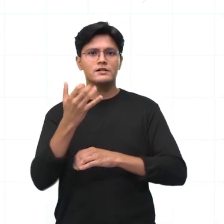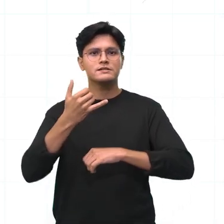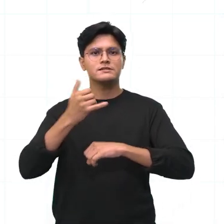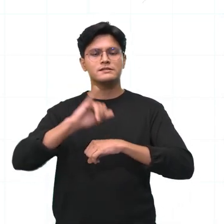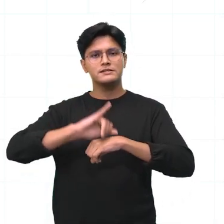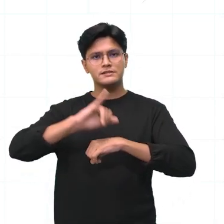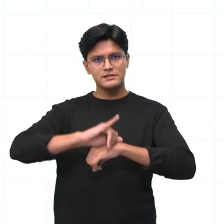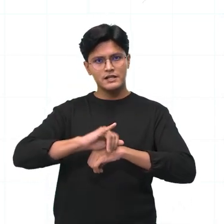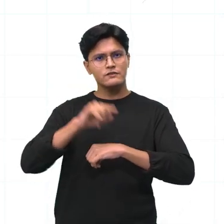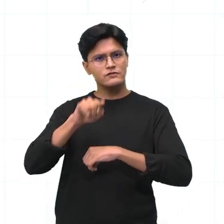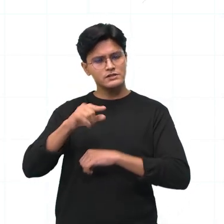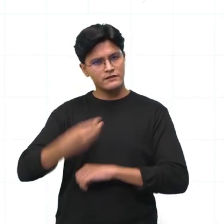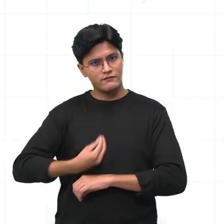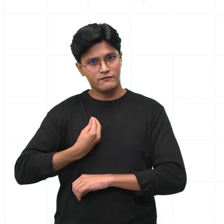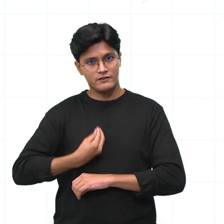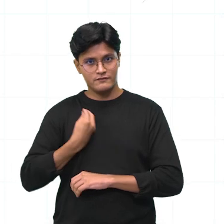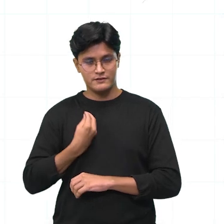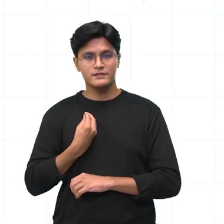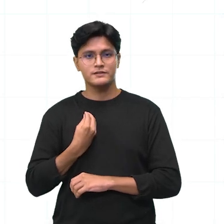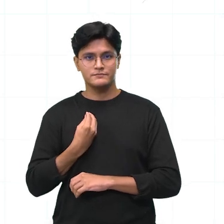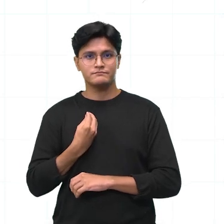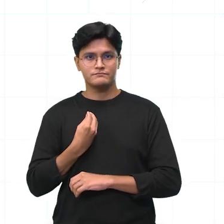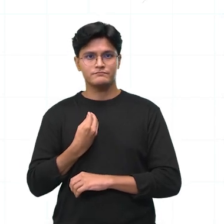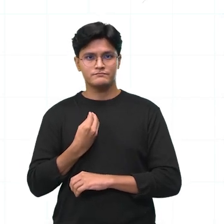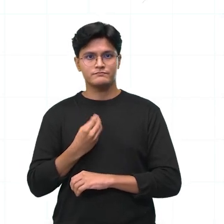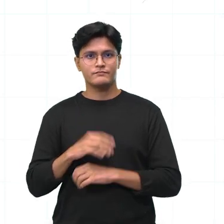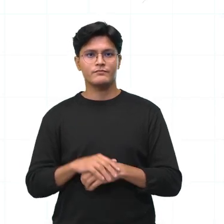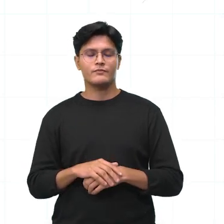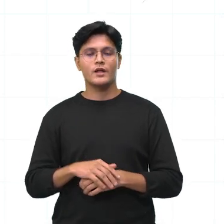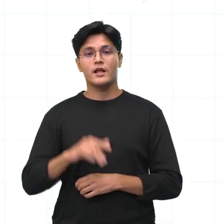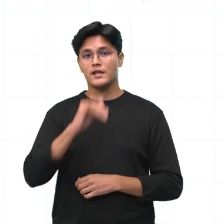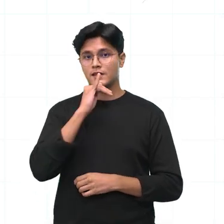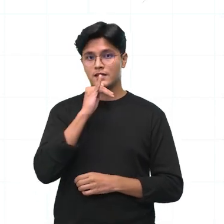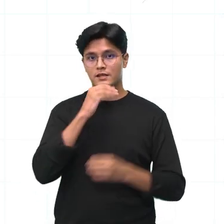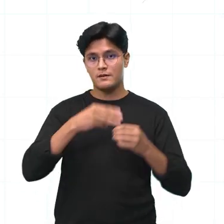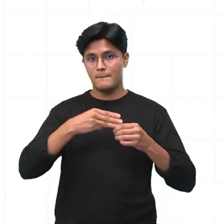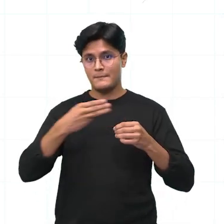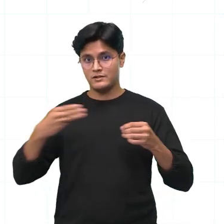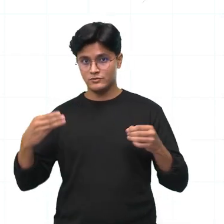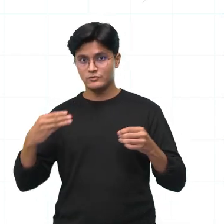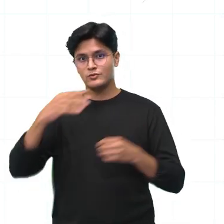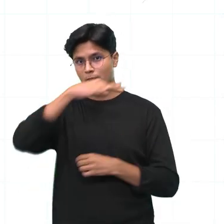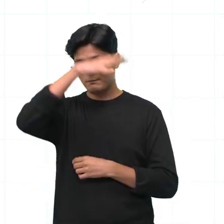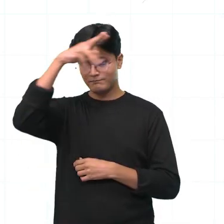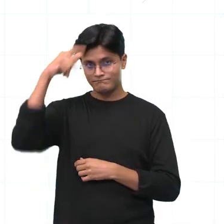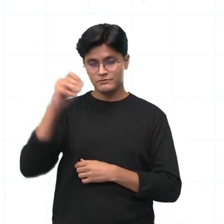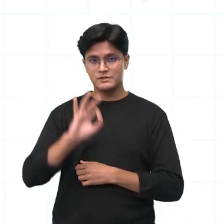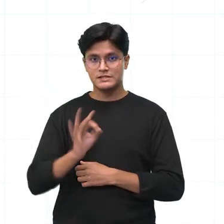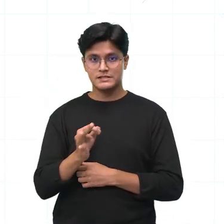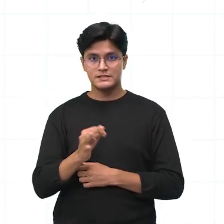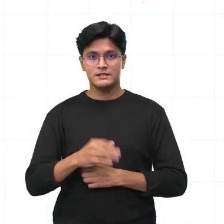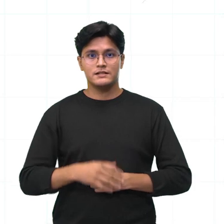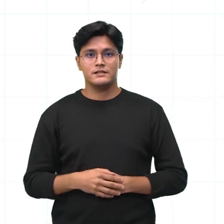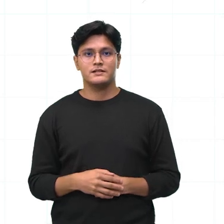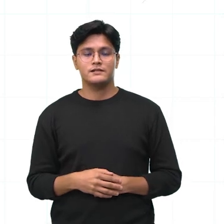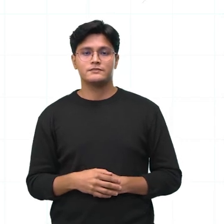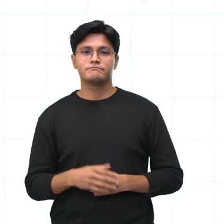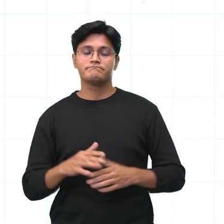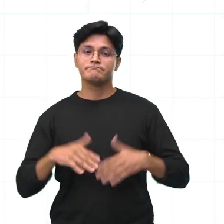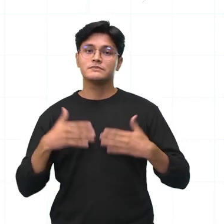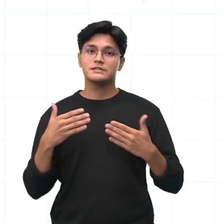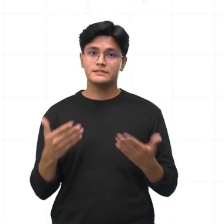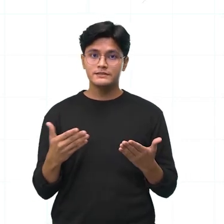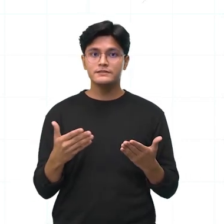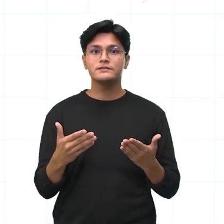em que você reside aí, né? O surgimento da cidade de Monacapuru, o surgimento da cidade de Manaus, né? E aí você vai trabalhar